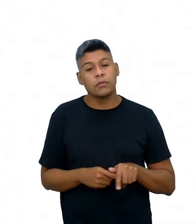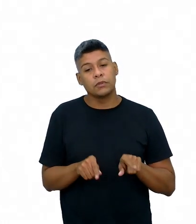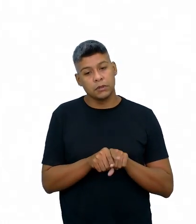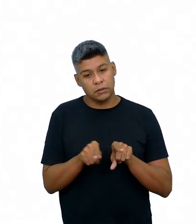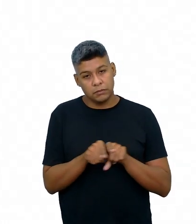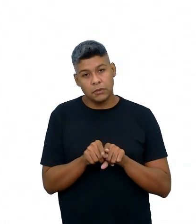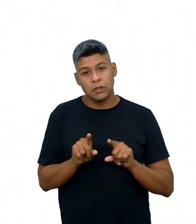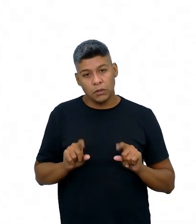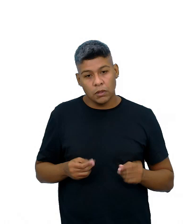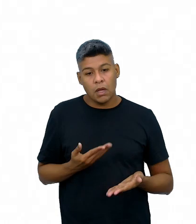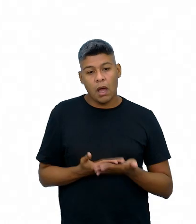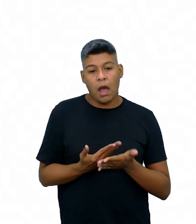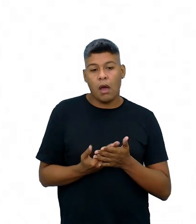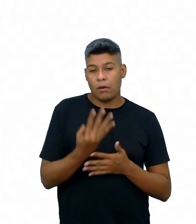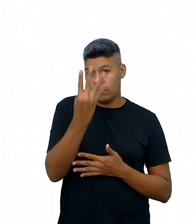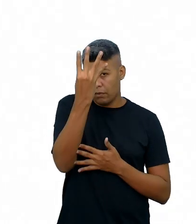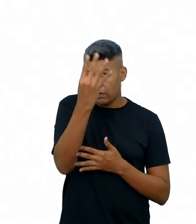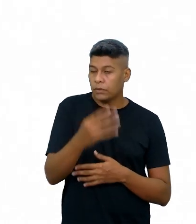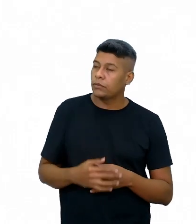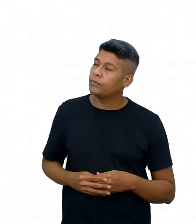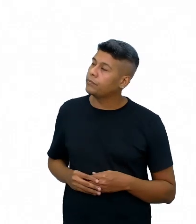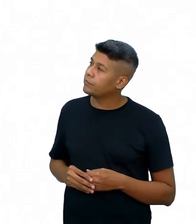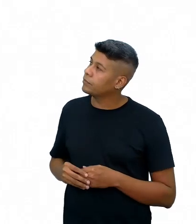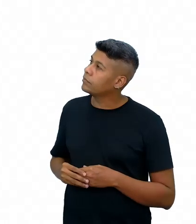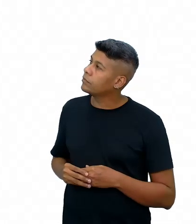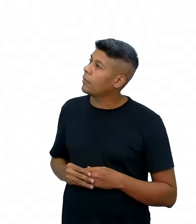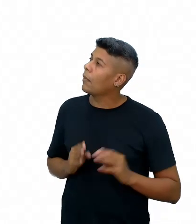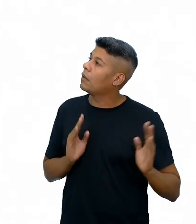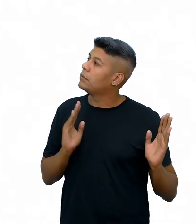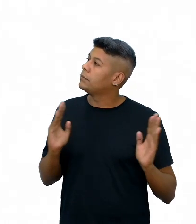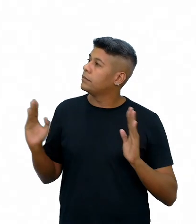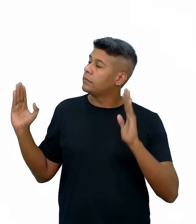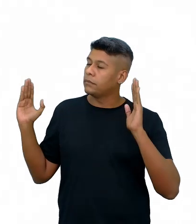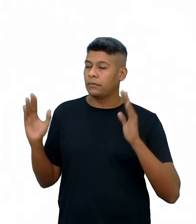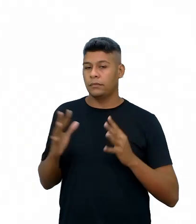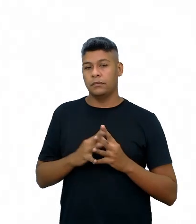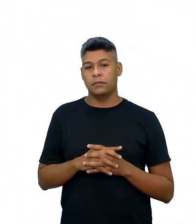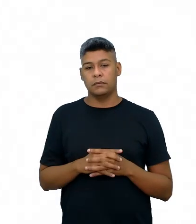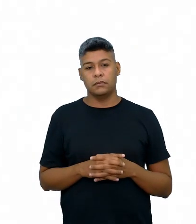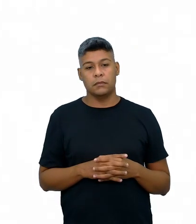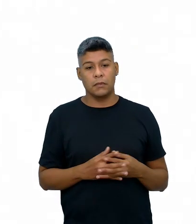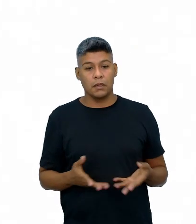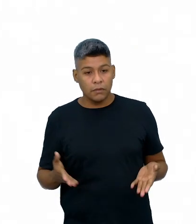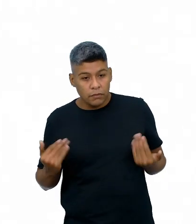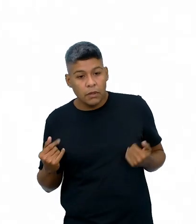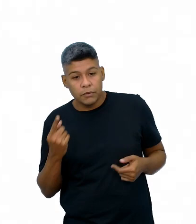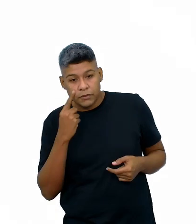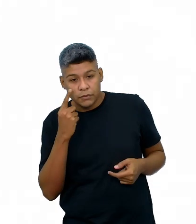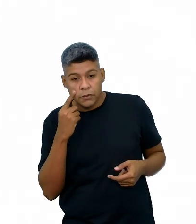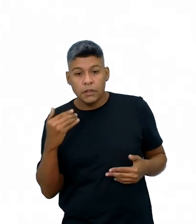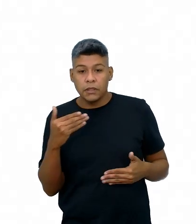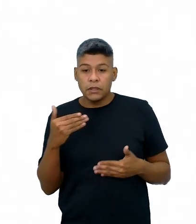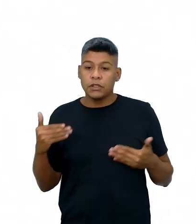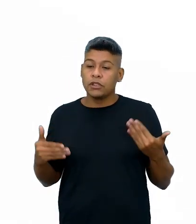especificamente, a aula 4. Então, na sequência, né? Vamos seguir aqui pelo slide.